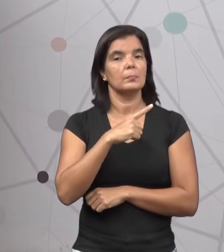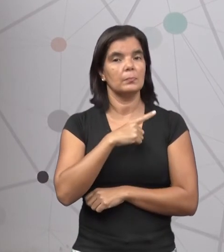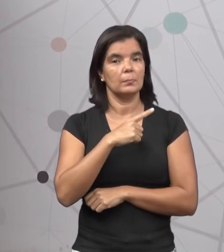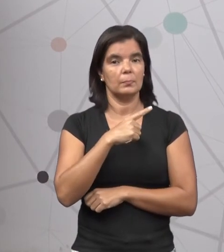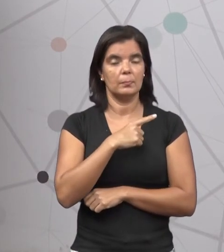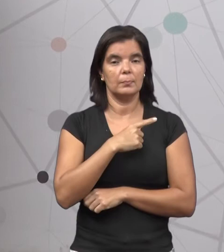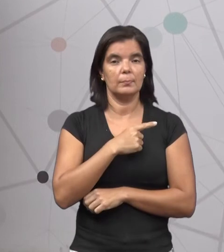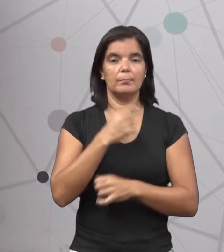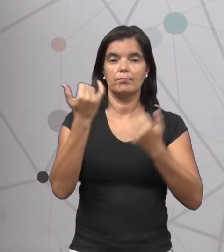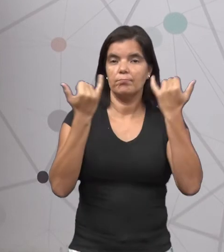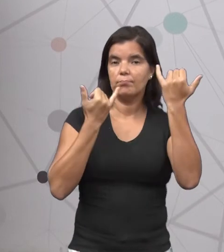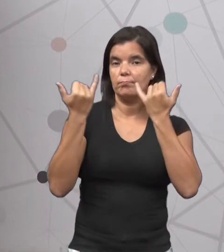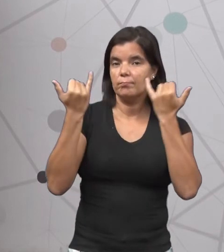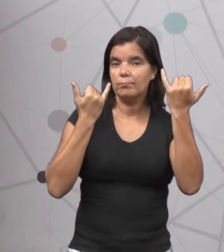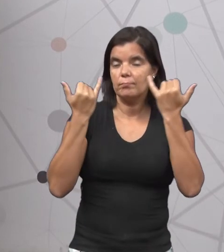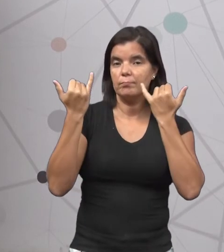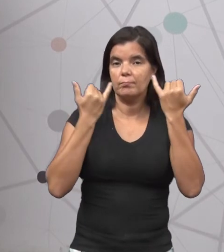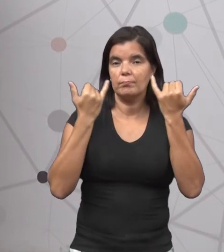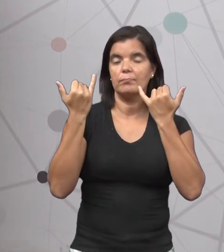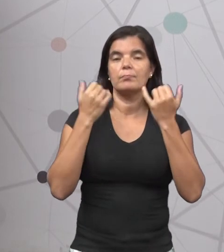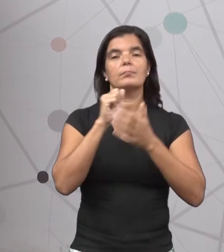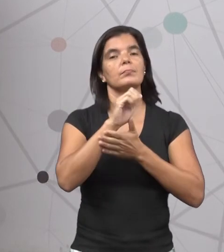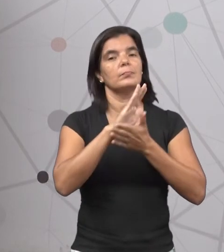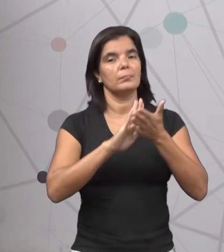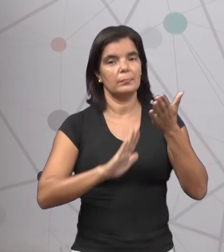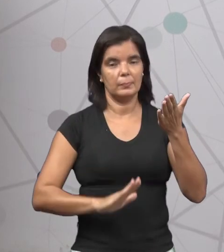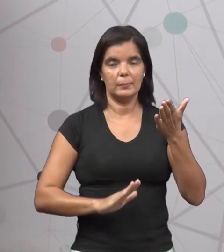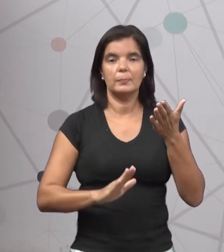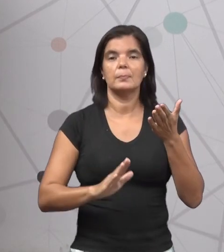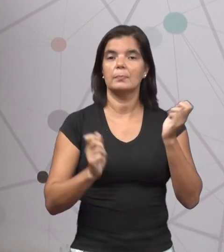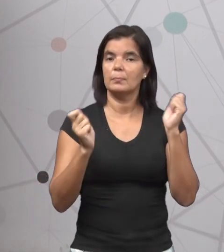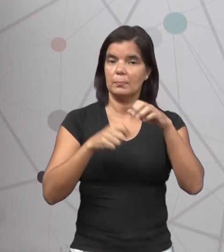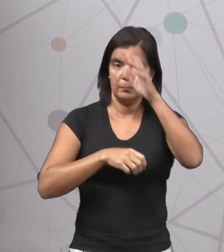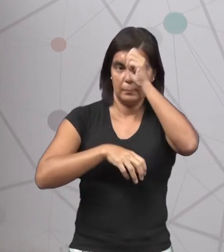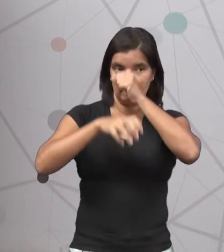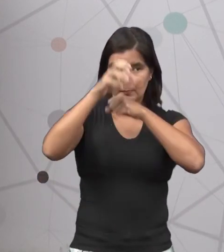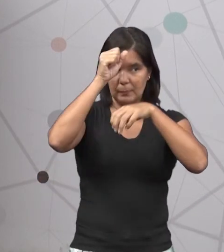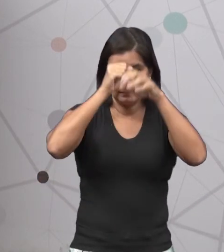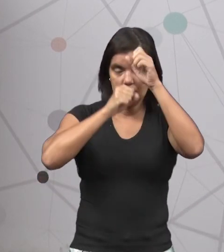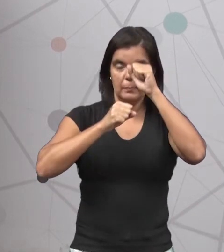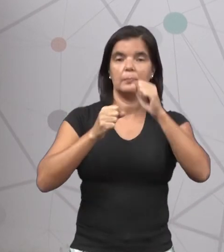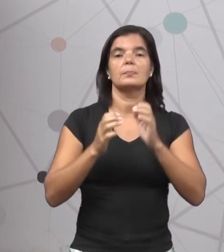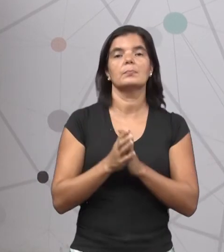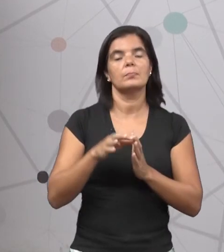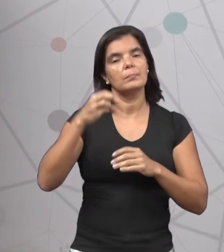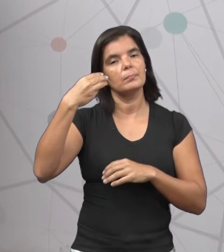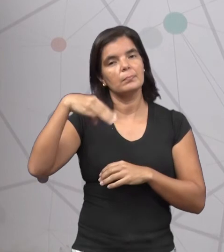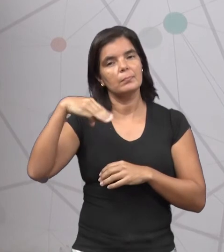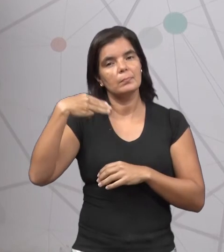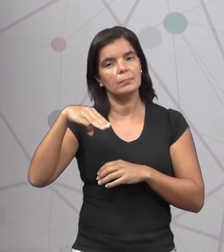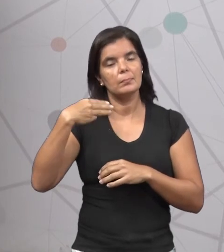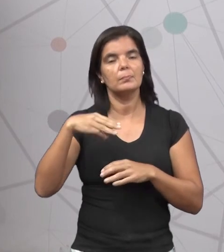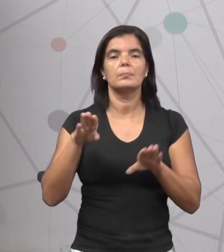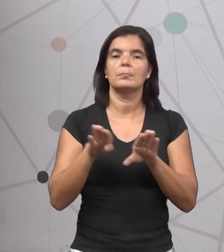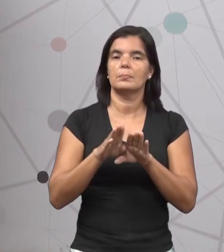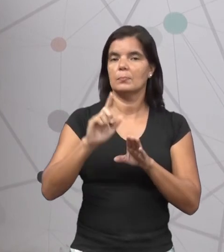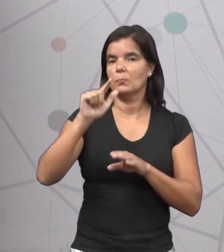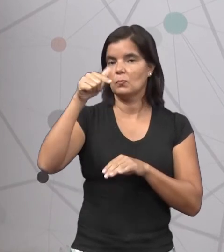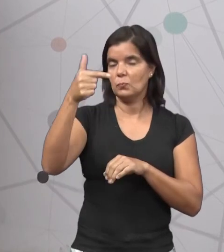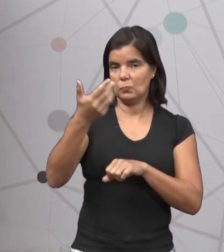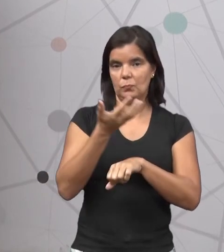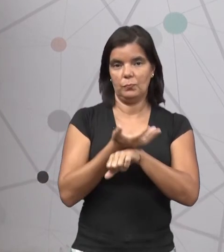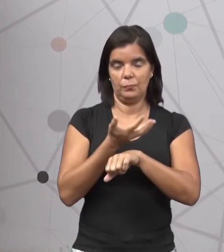Encontrar lá Mais atividades Para aprender Mais sobre Matemática E as outras